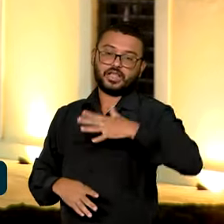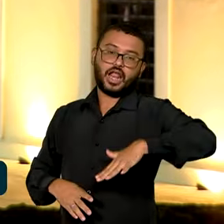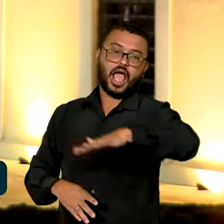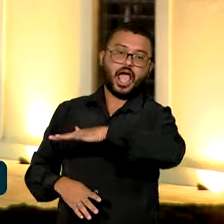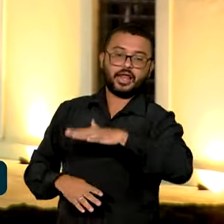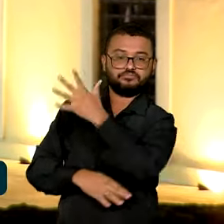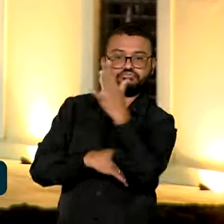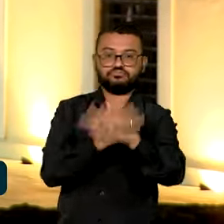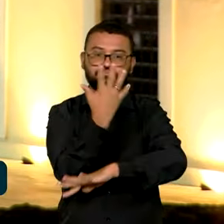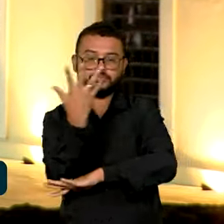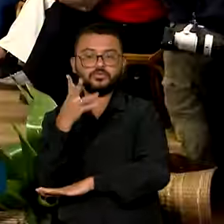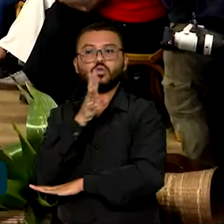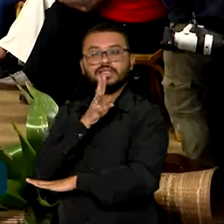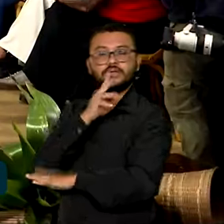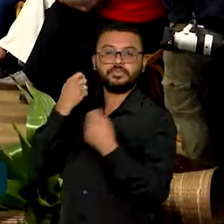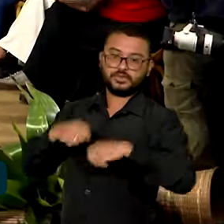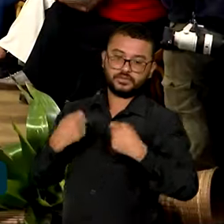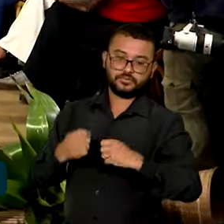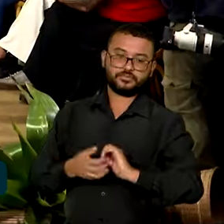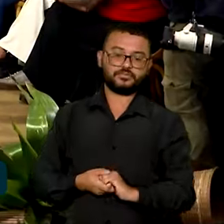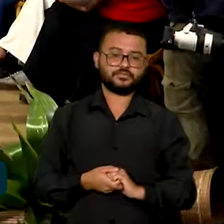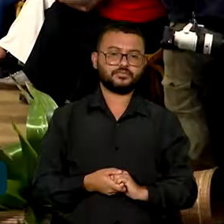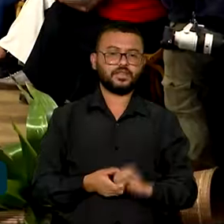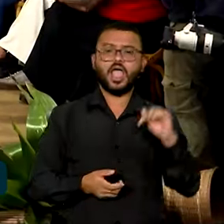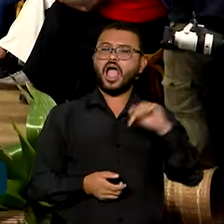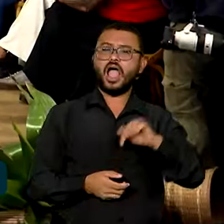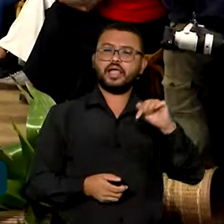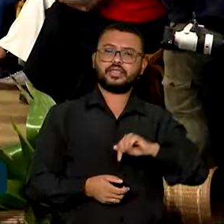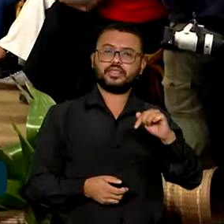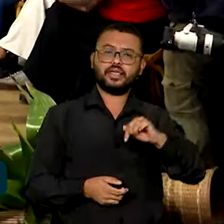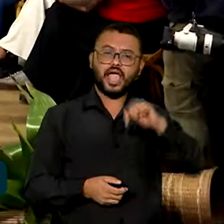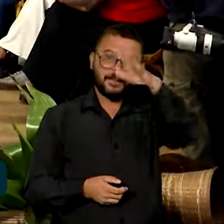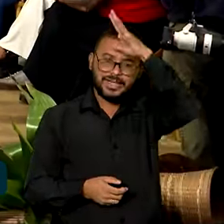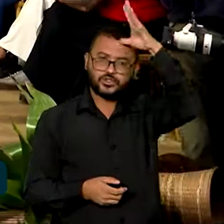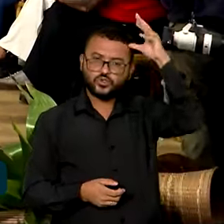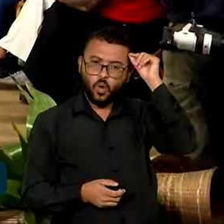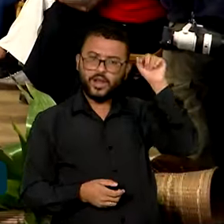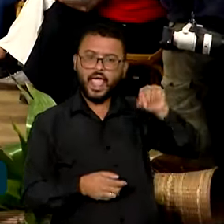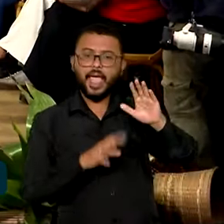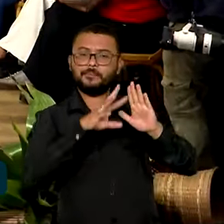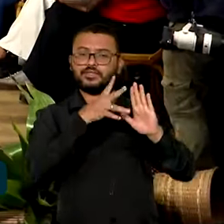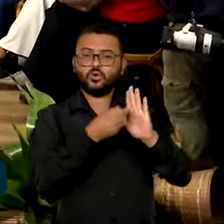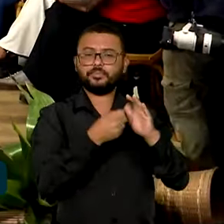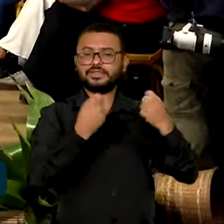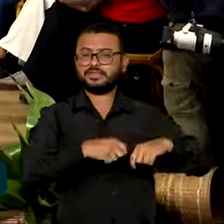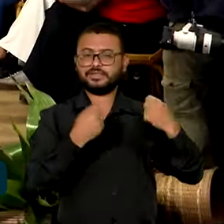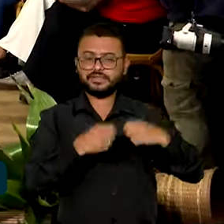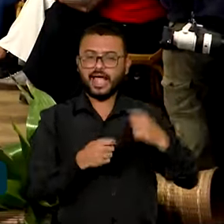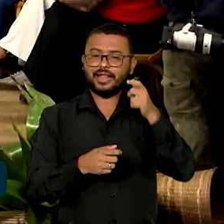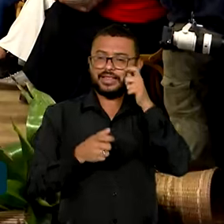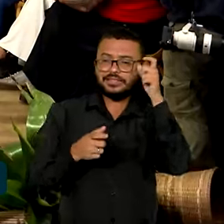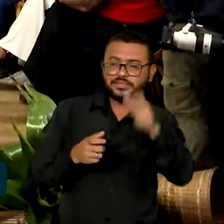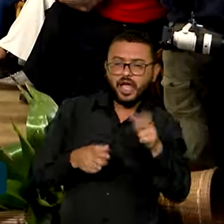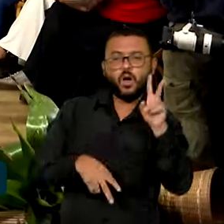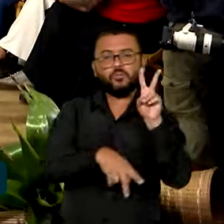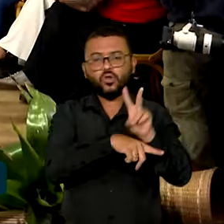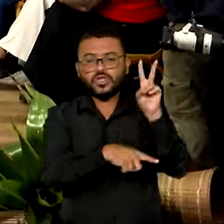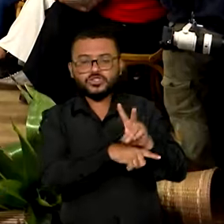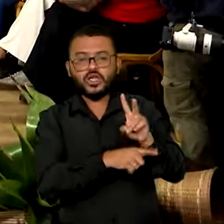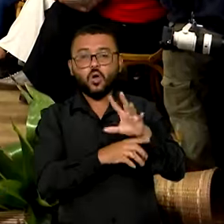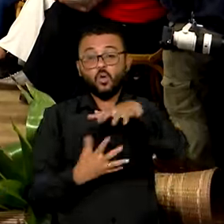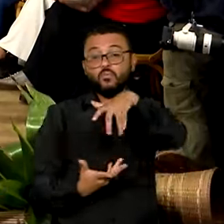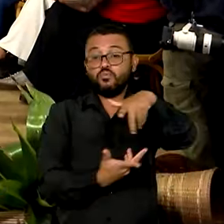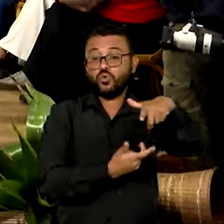na floresta. A Amazônia é esse lugar que precisa ser olhado, ser visto, ser protegido pelo mundo